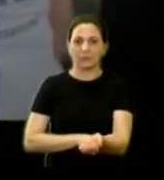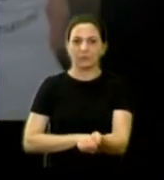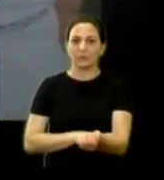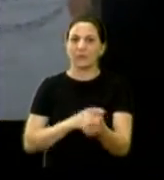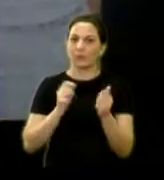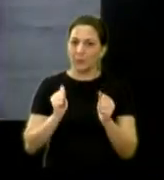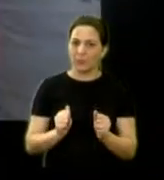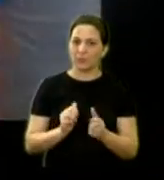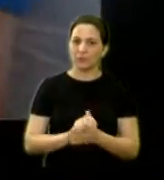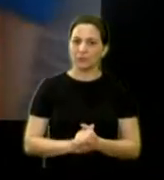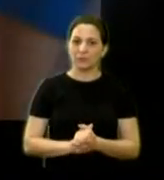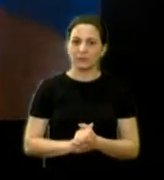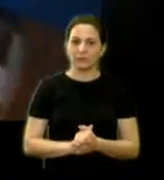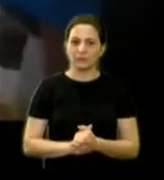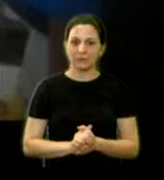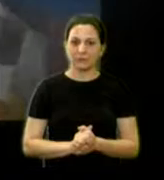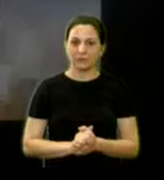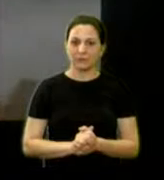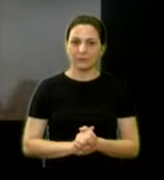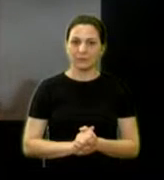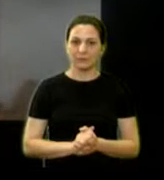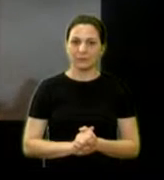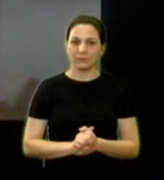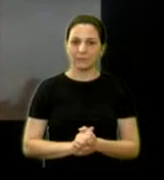pode? um furinho rapidinho, pode. vamos lá.